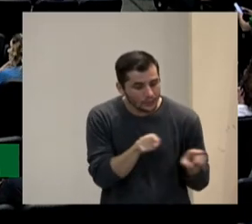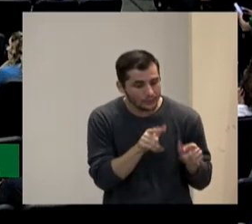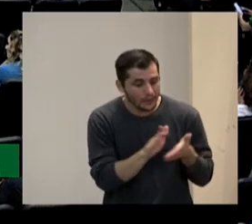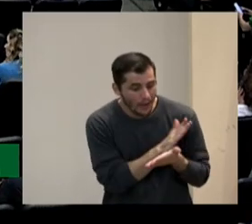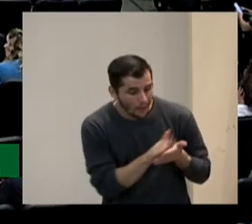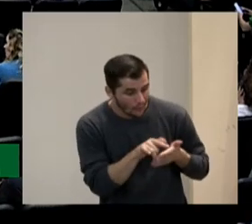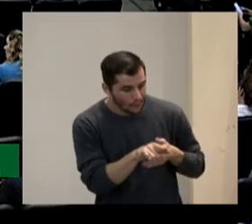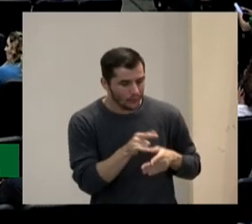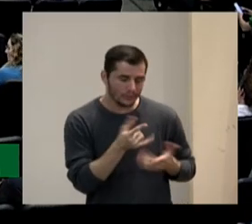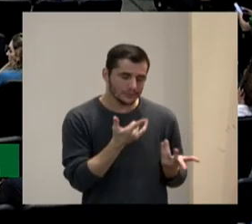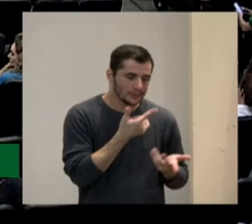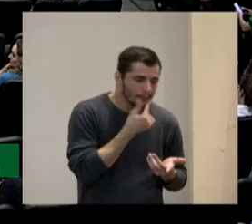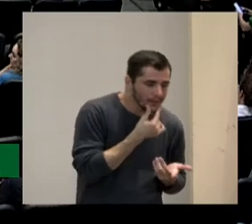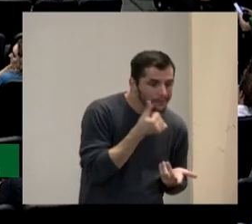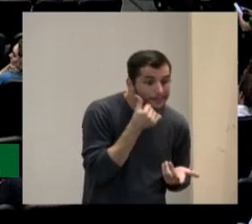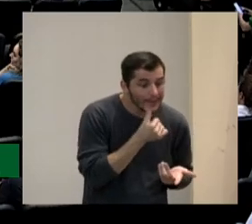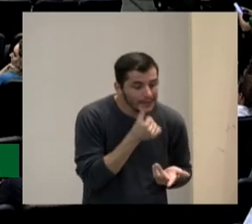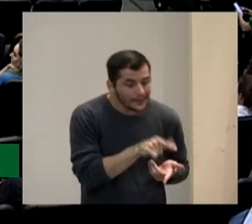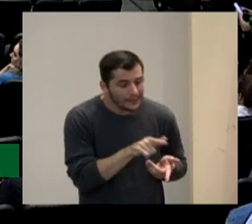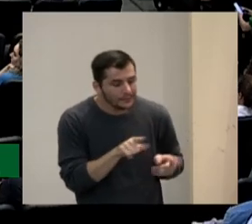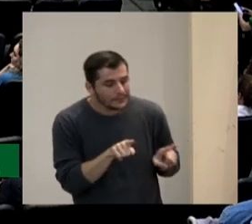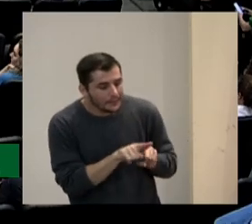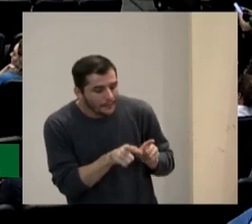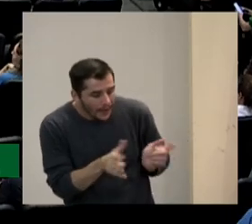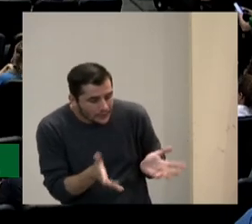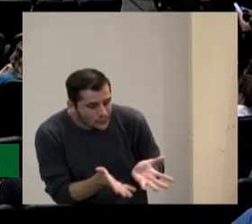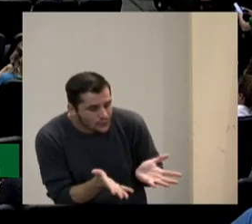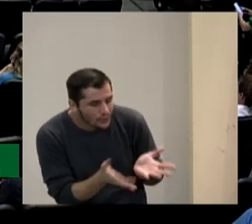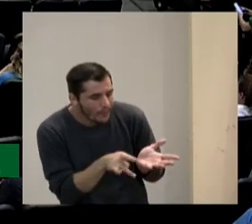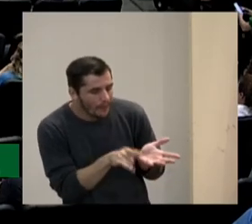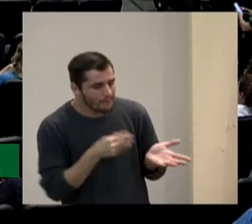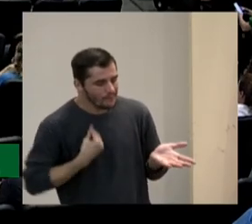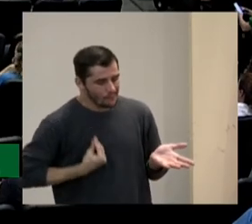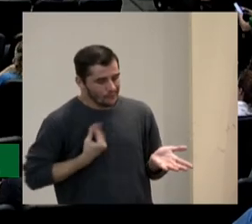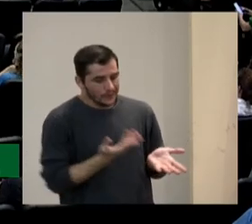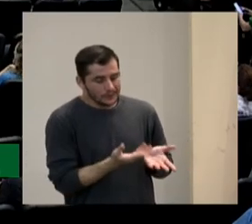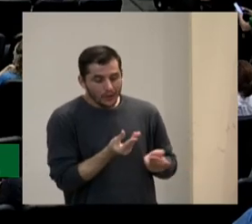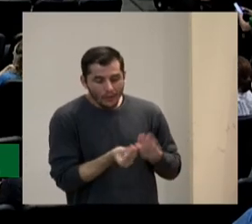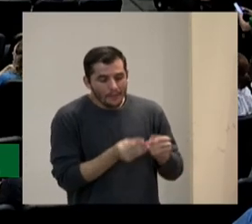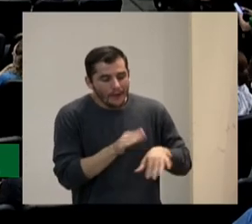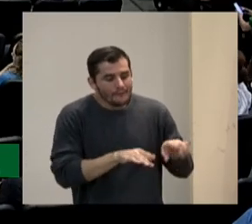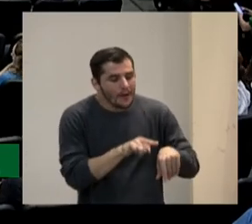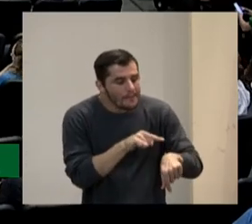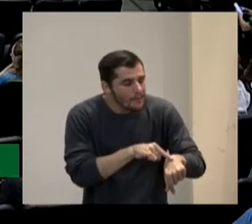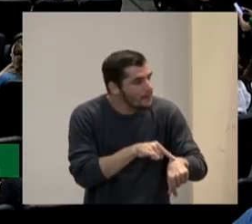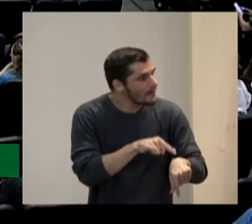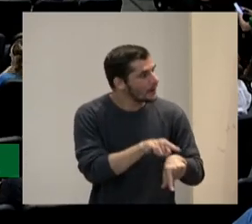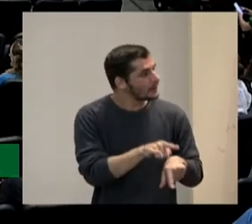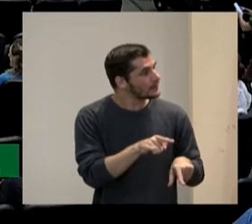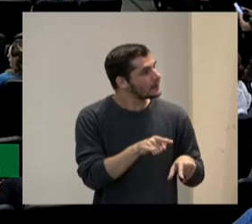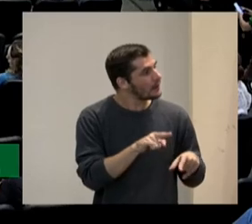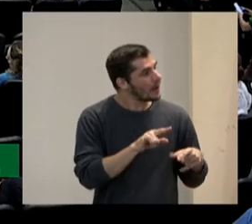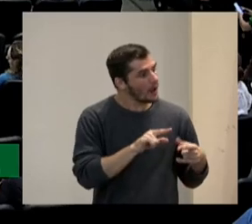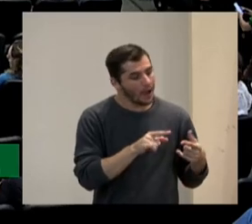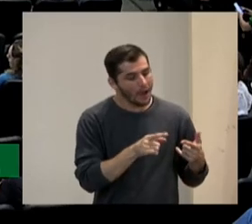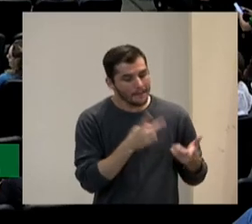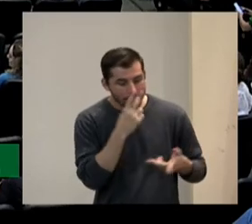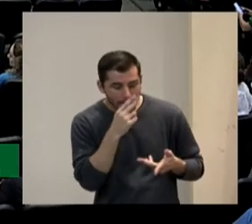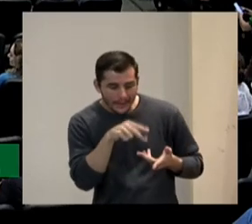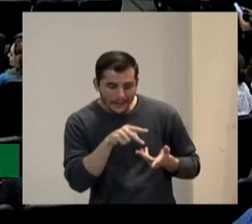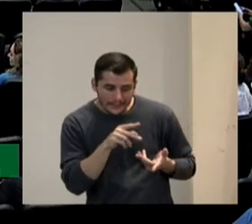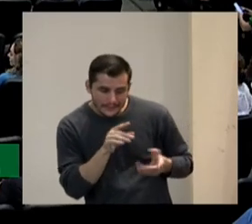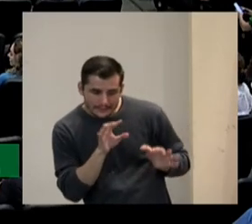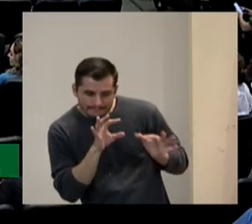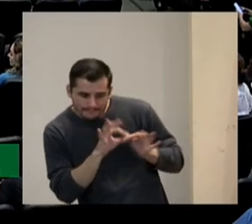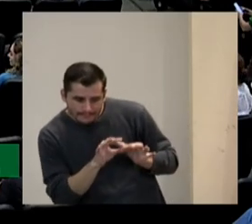meninas que são estimulados ou hiperestimulados em algum momento e que nos enganam de alguma forma pensando que tem